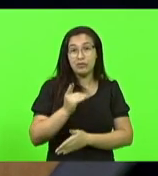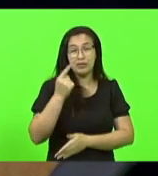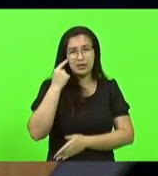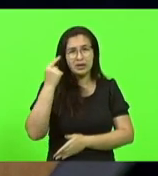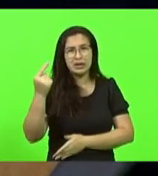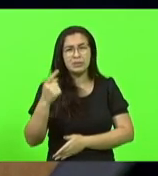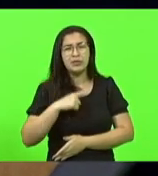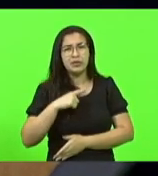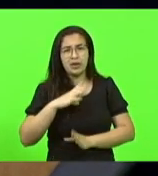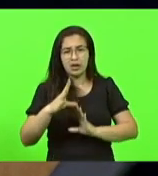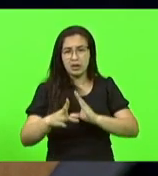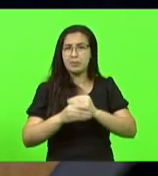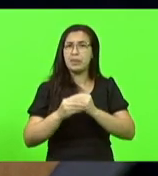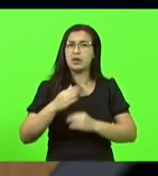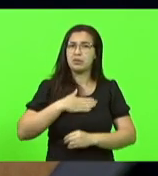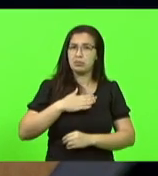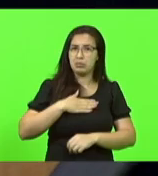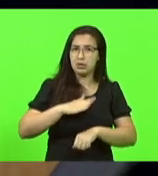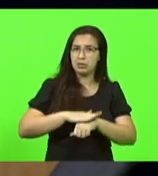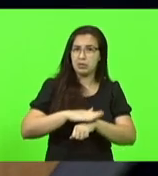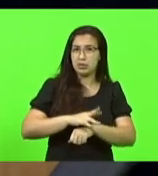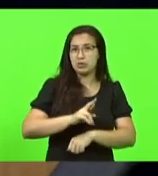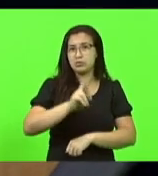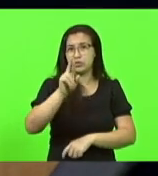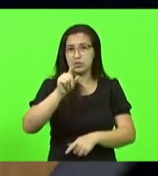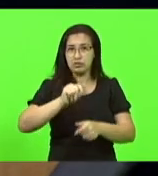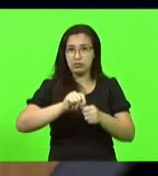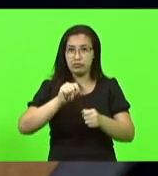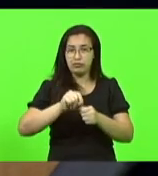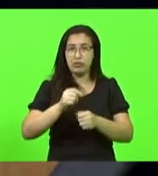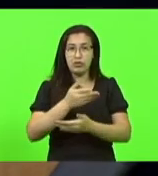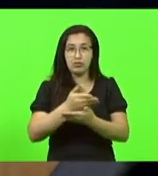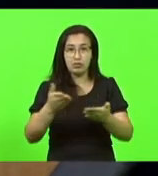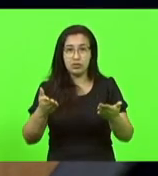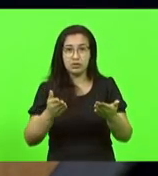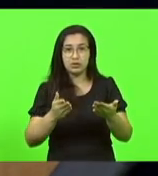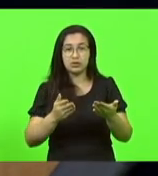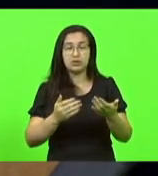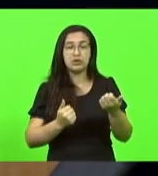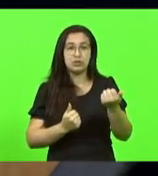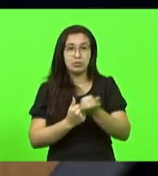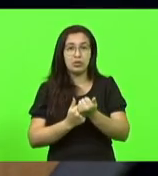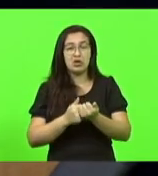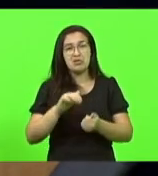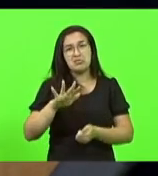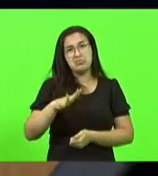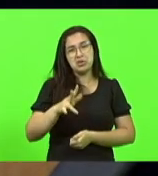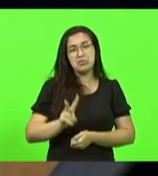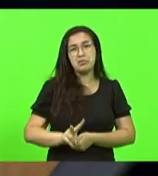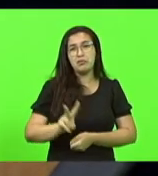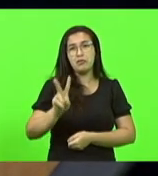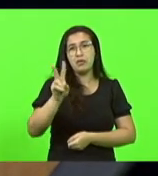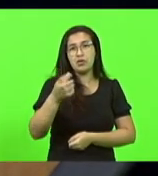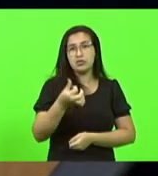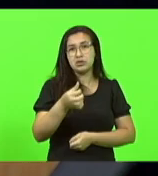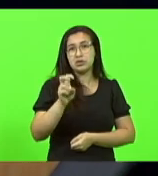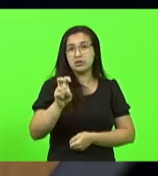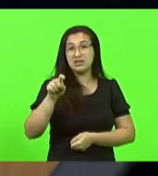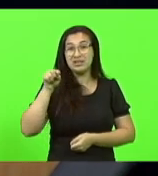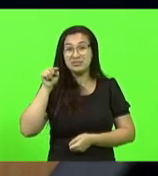de todos os senhores deputados, senhoras deputadas, no valor de R 65 milhões de reais para cirurgias eletivas.